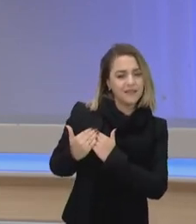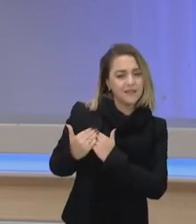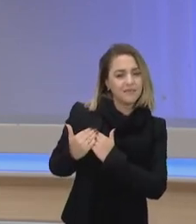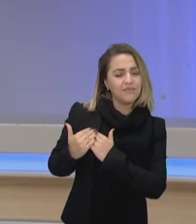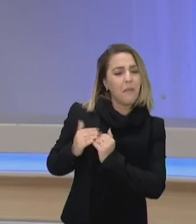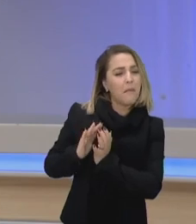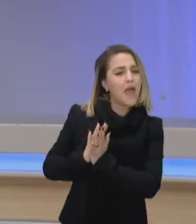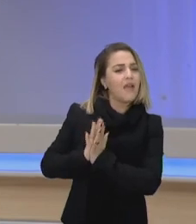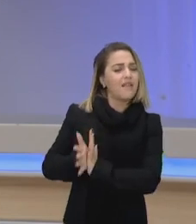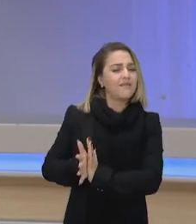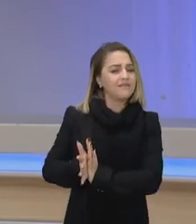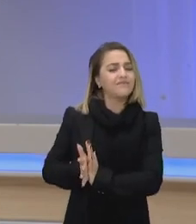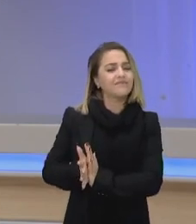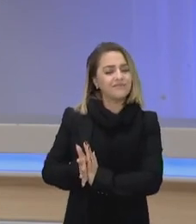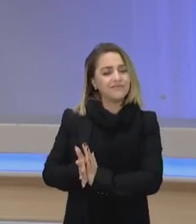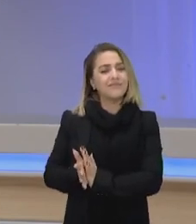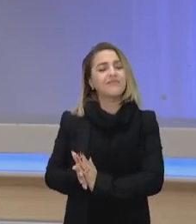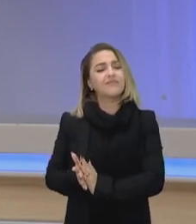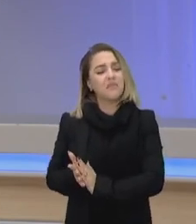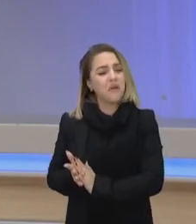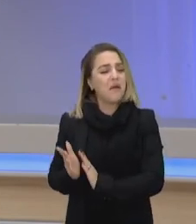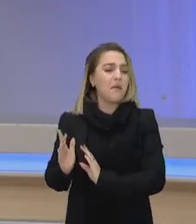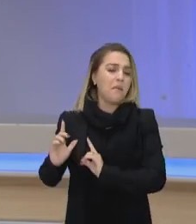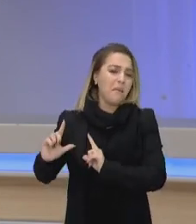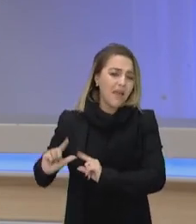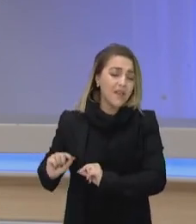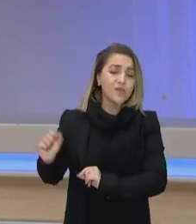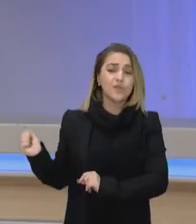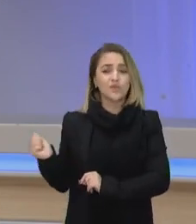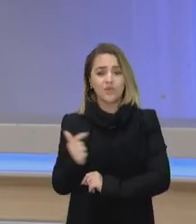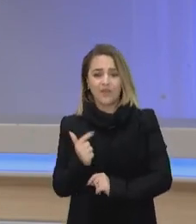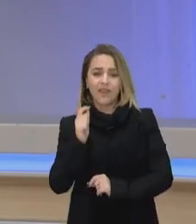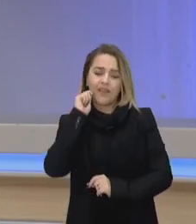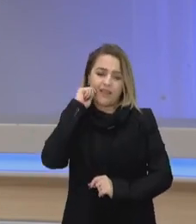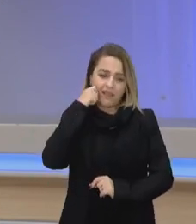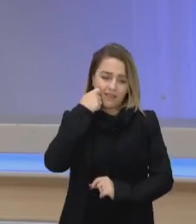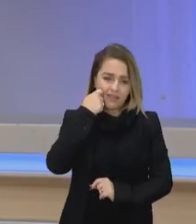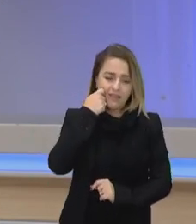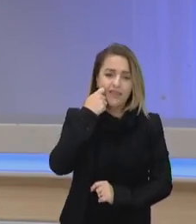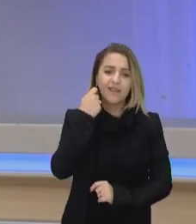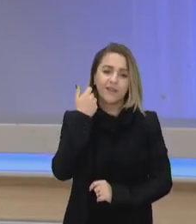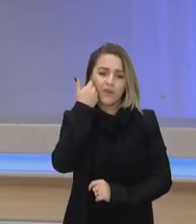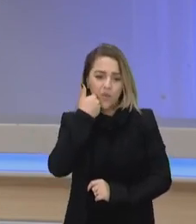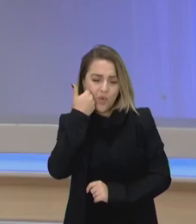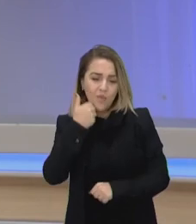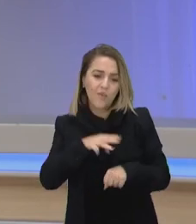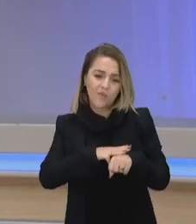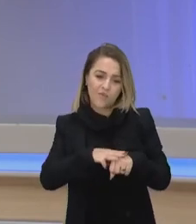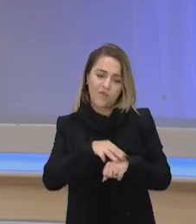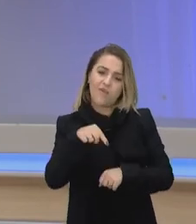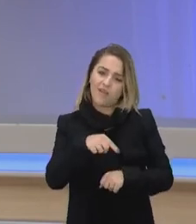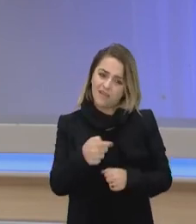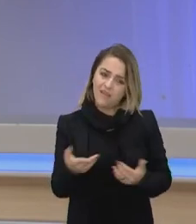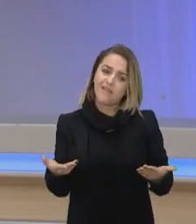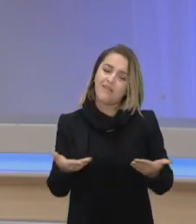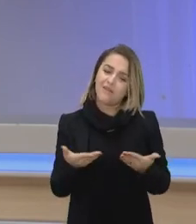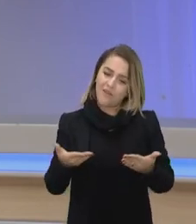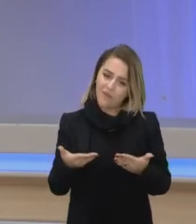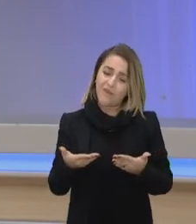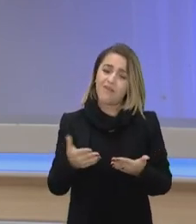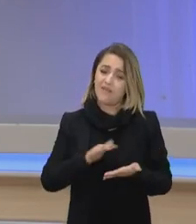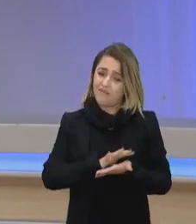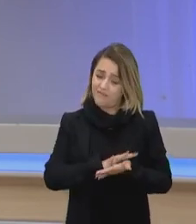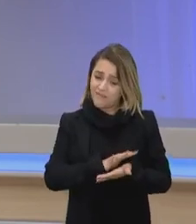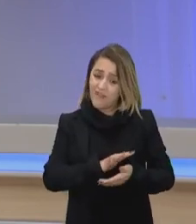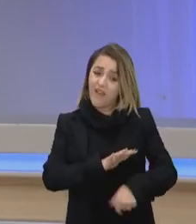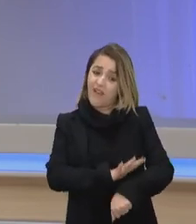branco na nossa sociedade do que ser preto ou pardo diante do fenômeno do racismo estrutural que nós vivemos e que